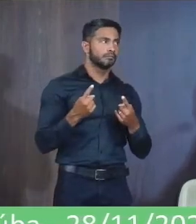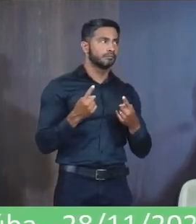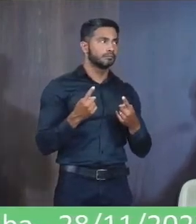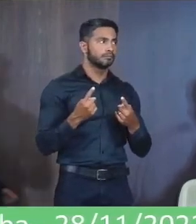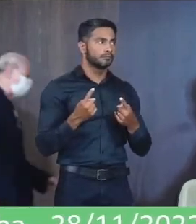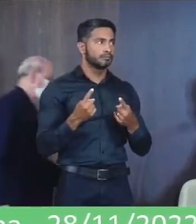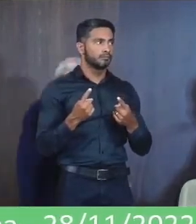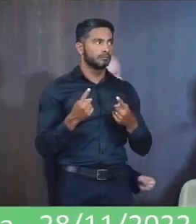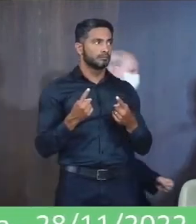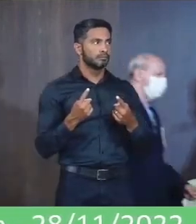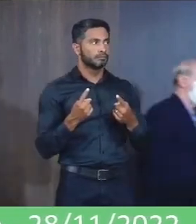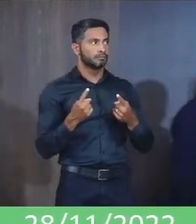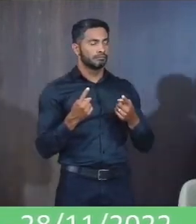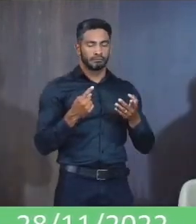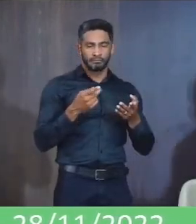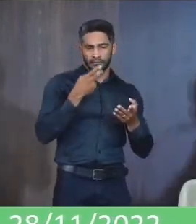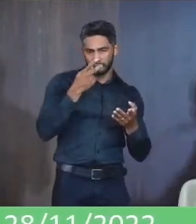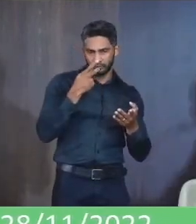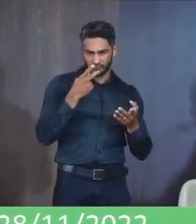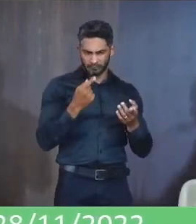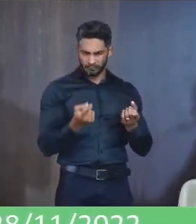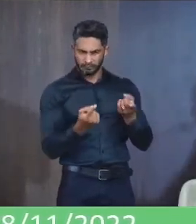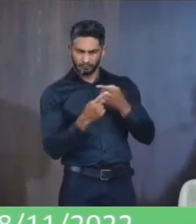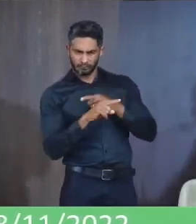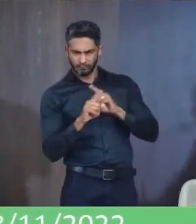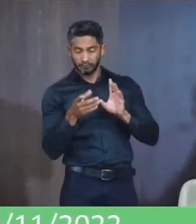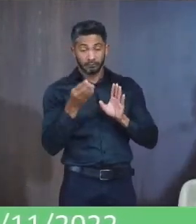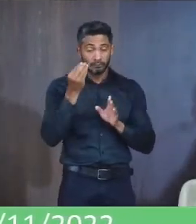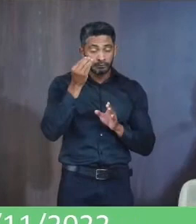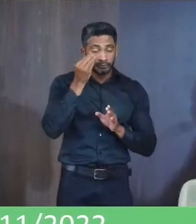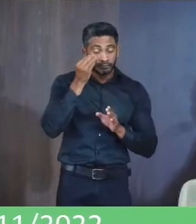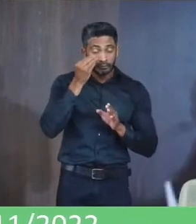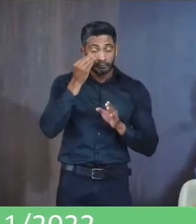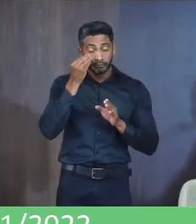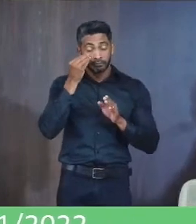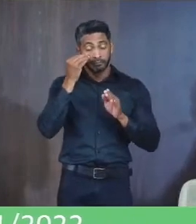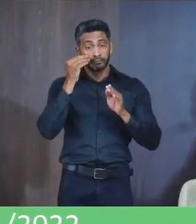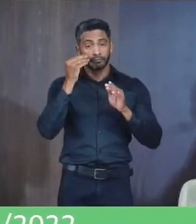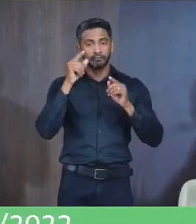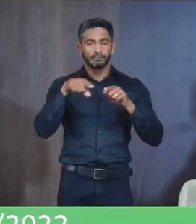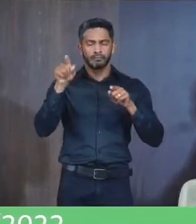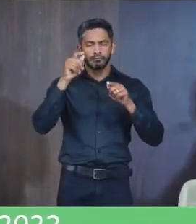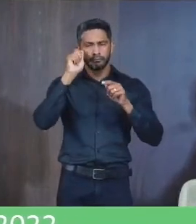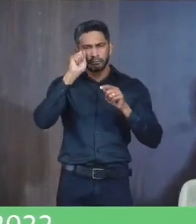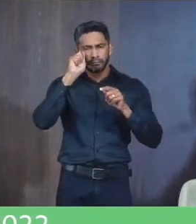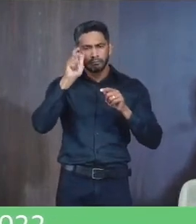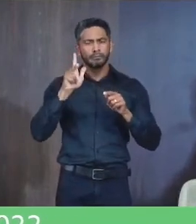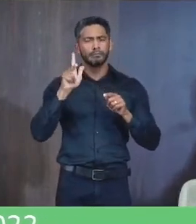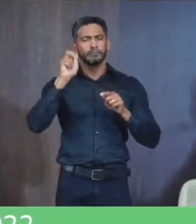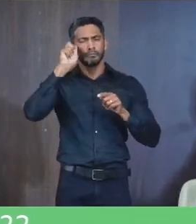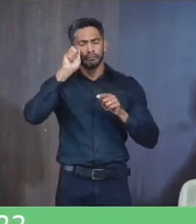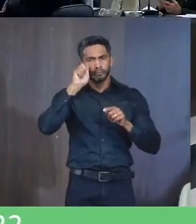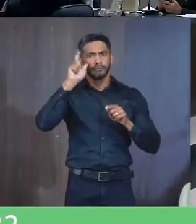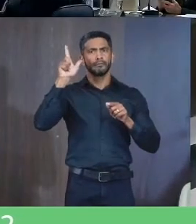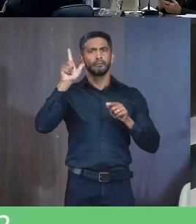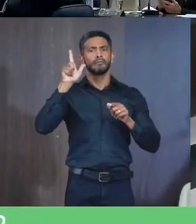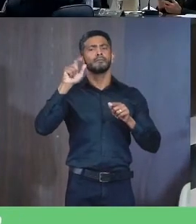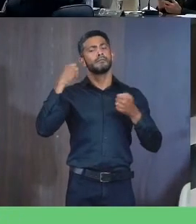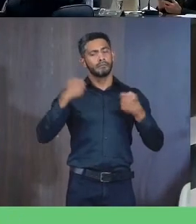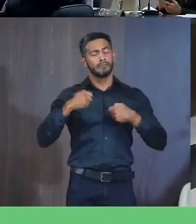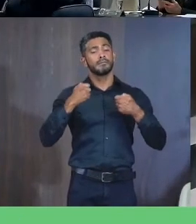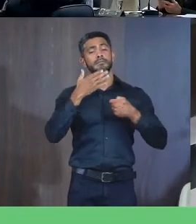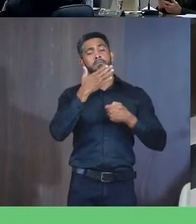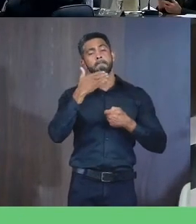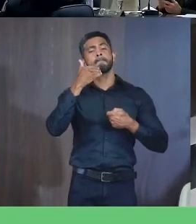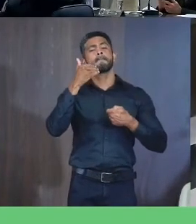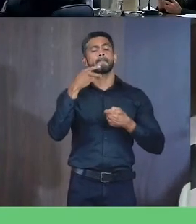De forma demérita Muito pelo contrário É para a gente tentar Abrir o olho Das pessoas que estão O que a gente vê Que precisa melhorar